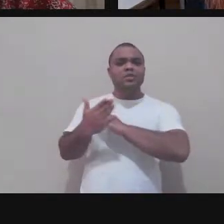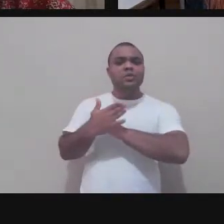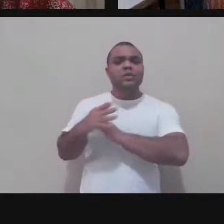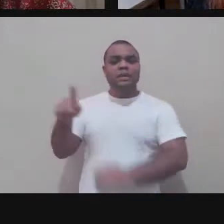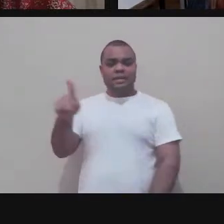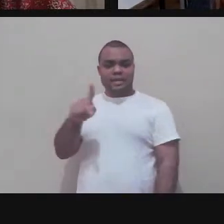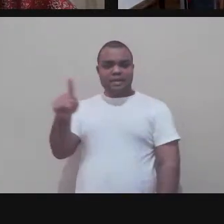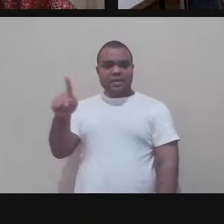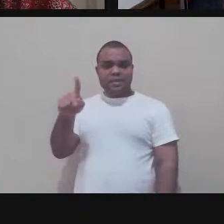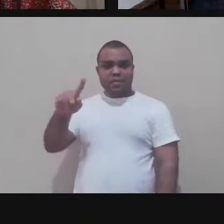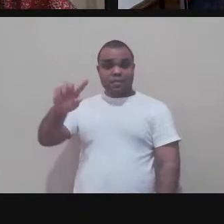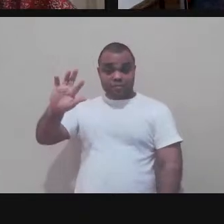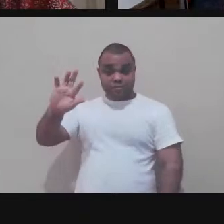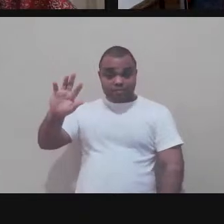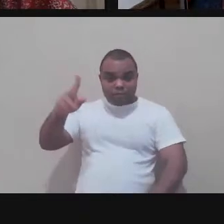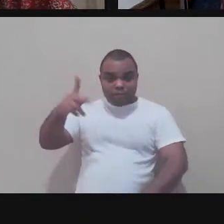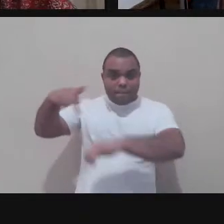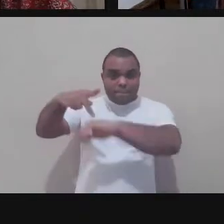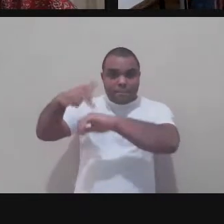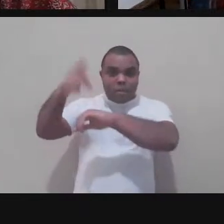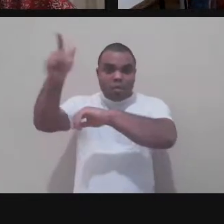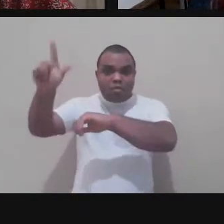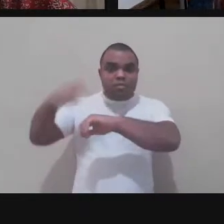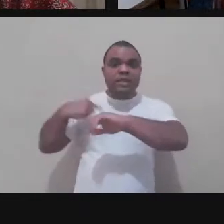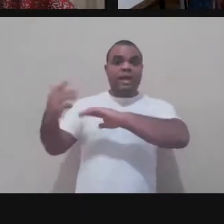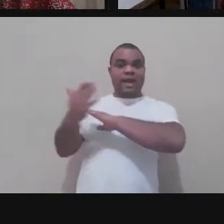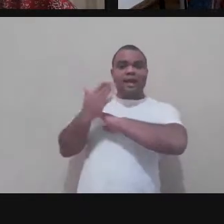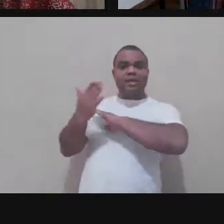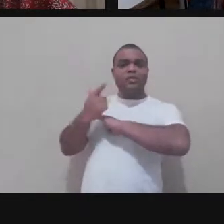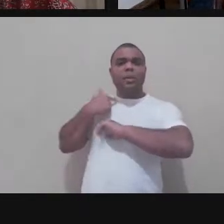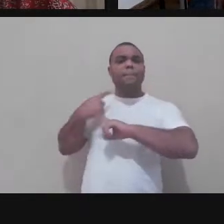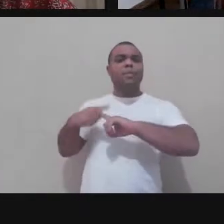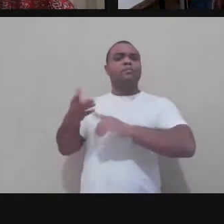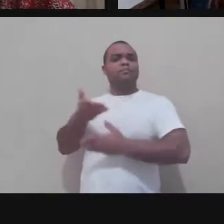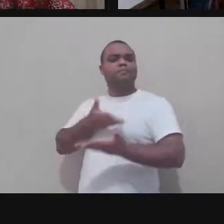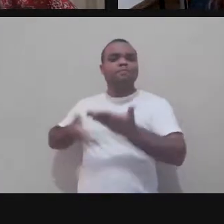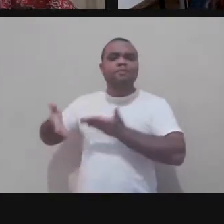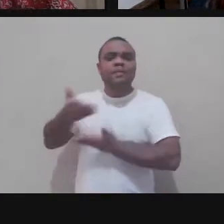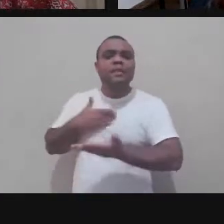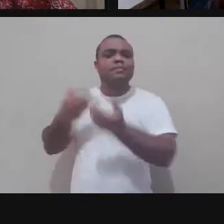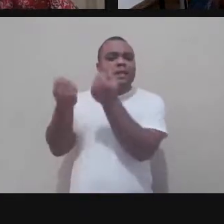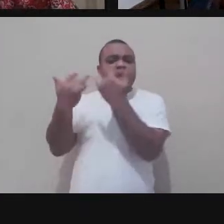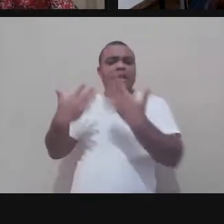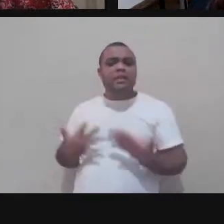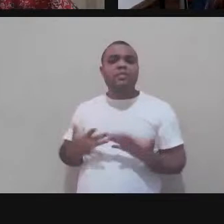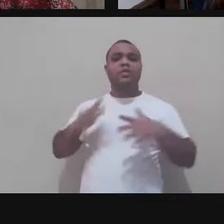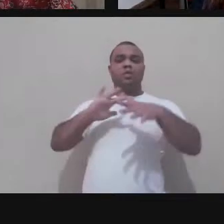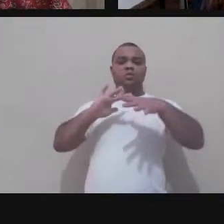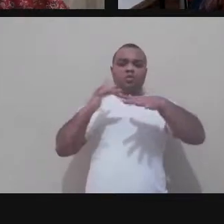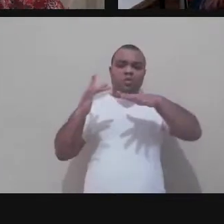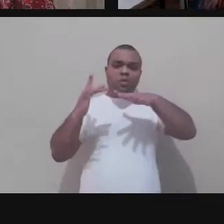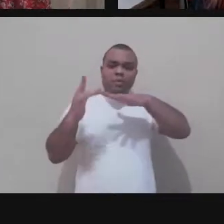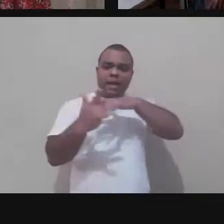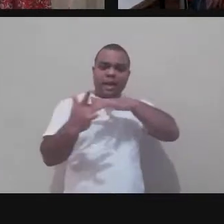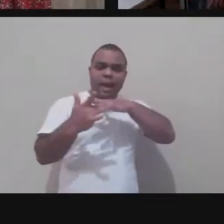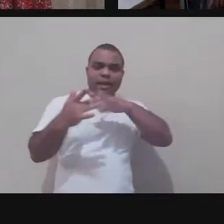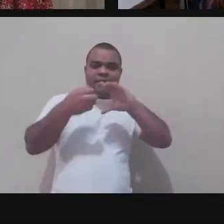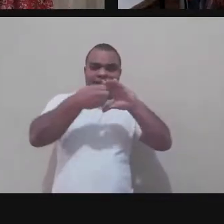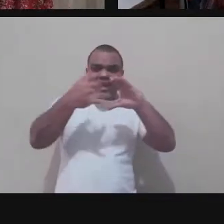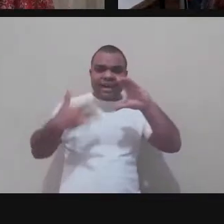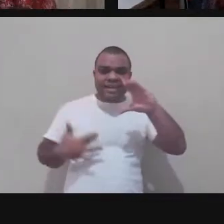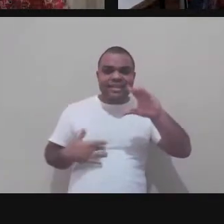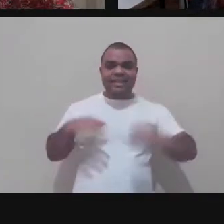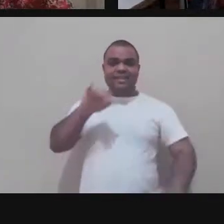antropoceno, e a gente chama de antropoceno esse momento de transformação no qual a gente vive mudanças na estrutura geológica do